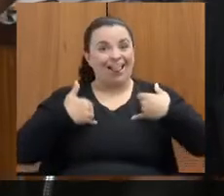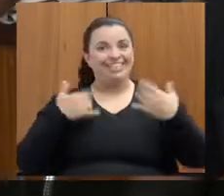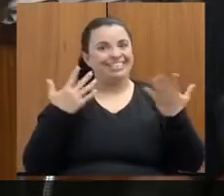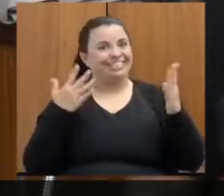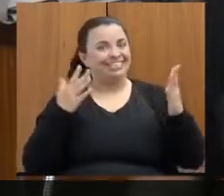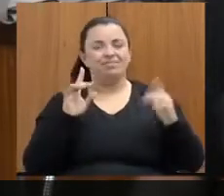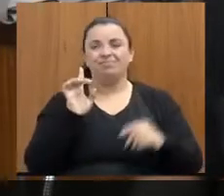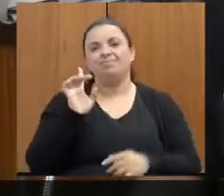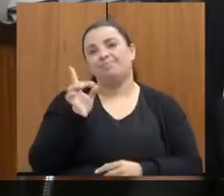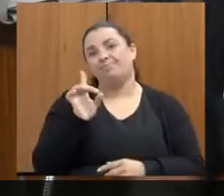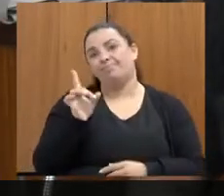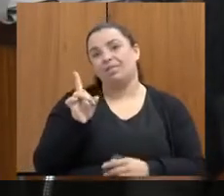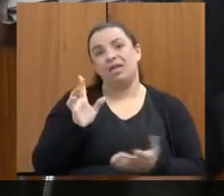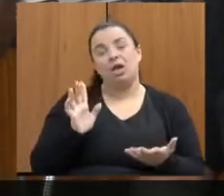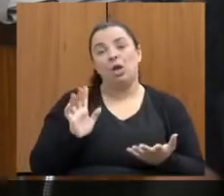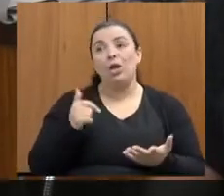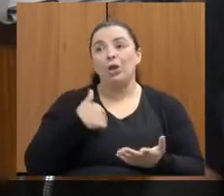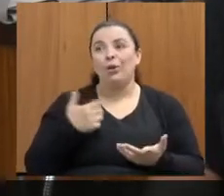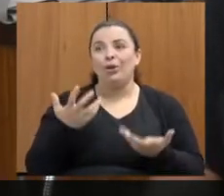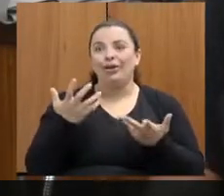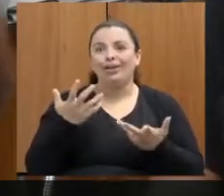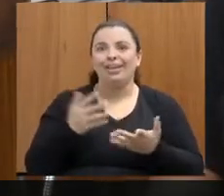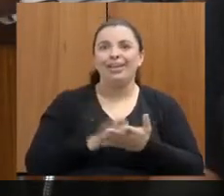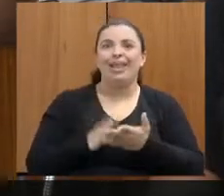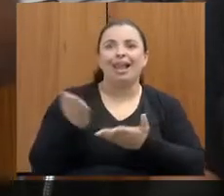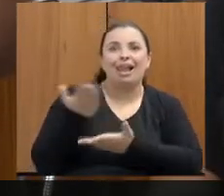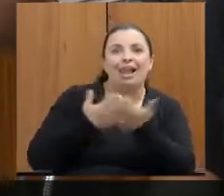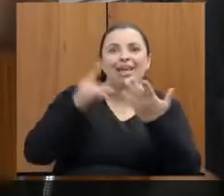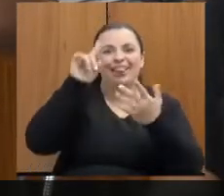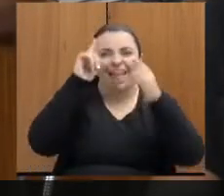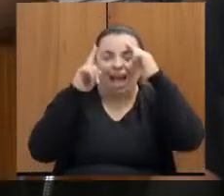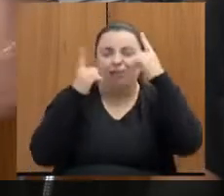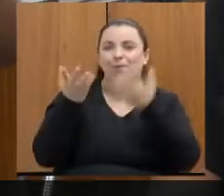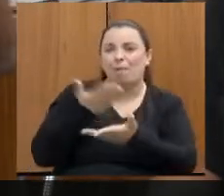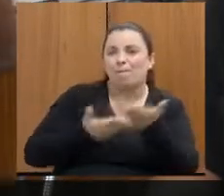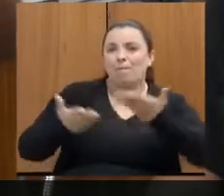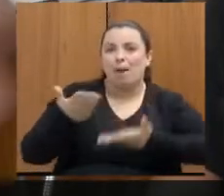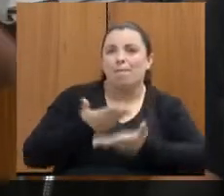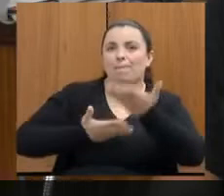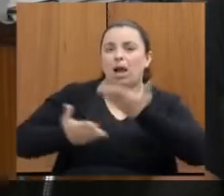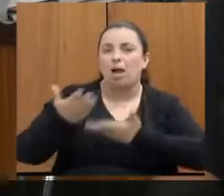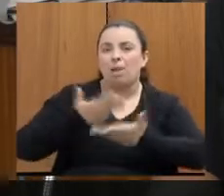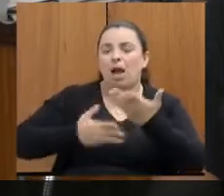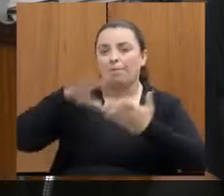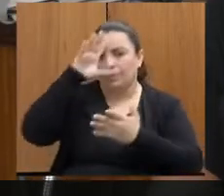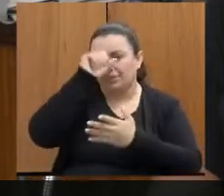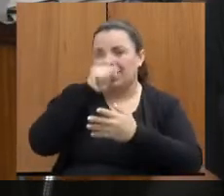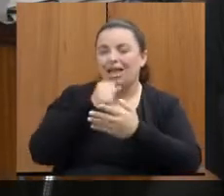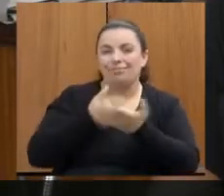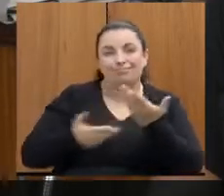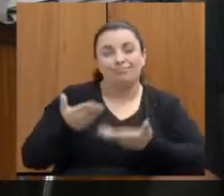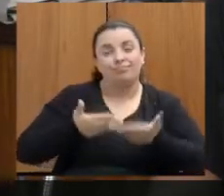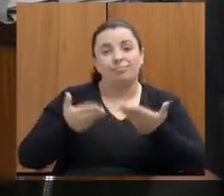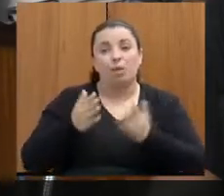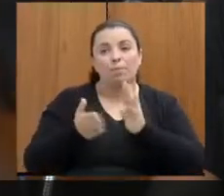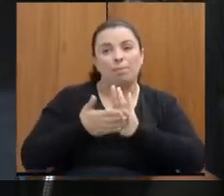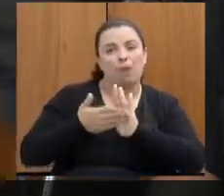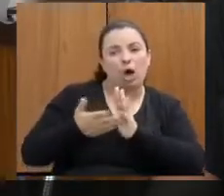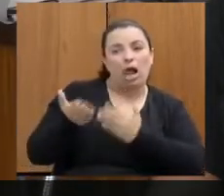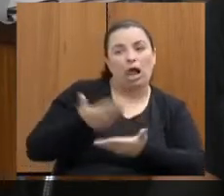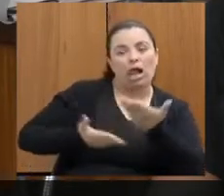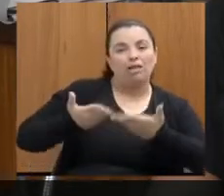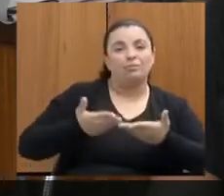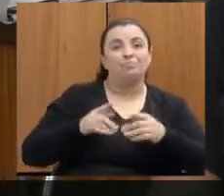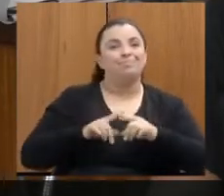trocando muita ideia, discutindo e trocando narrativas e experiências e avaliando propostas. Mas essa experiência